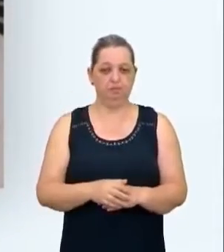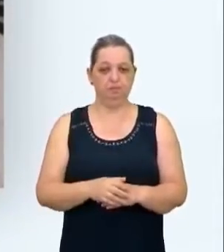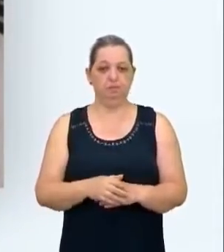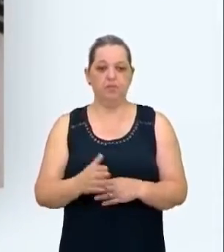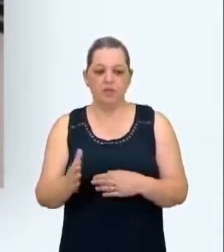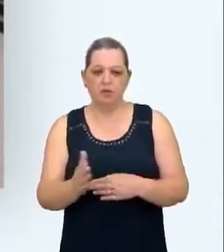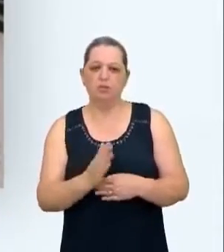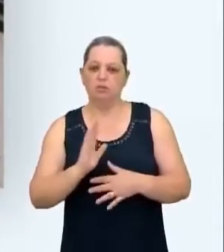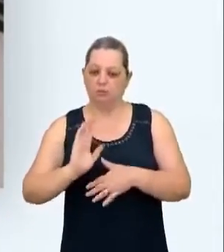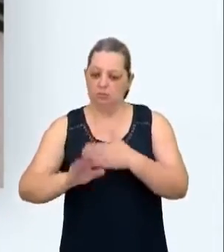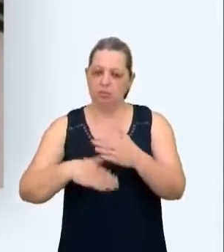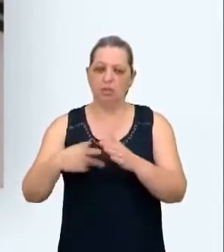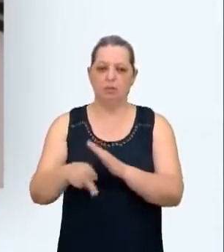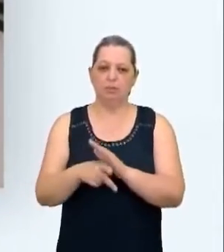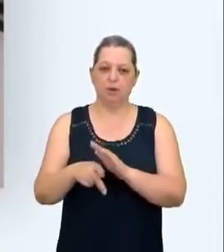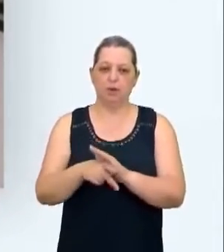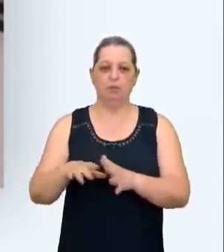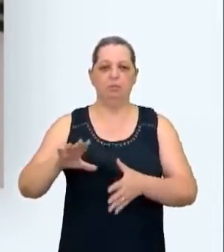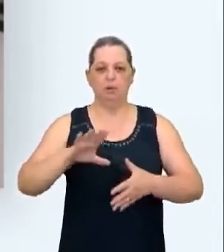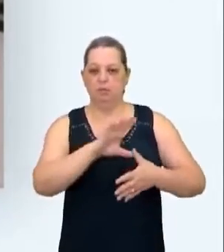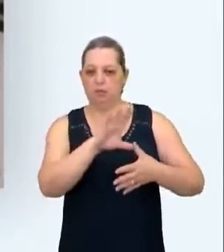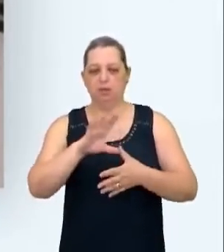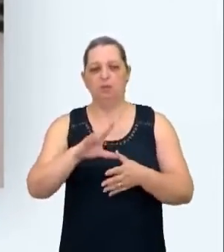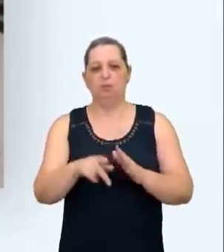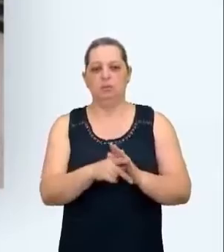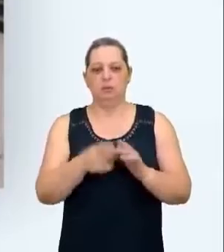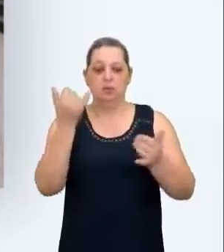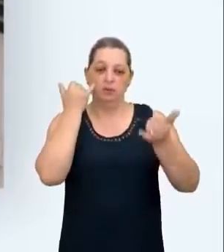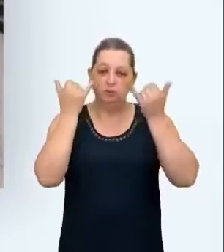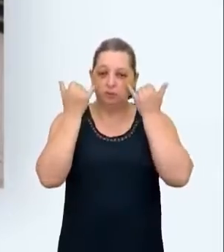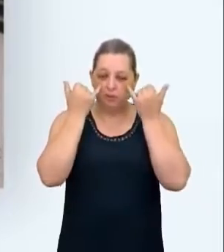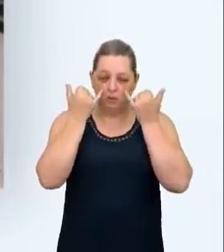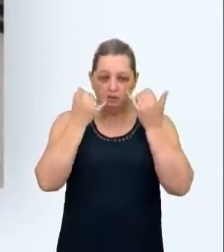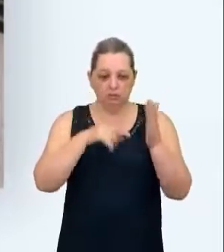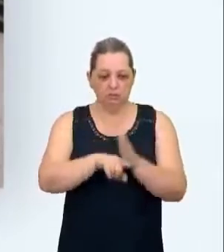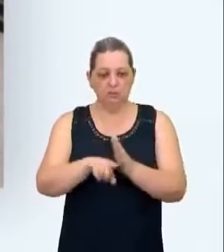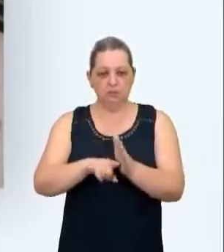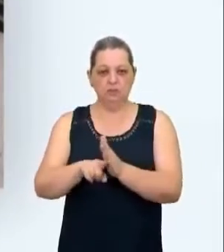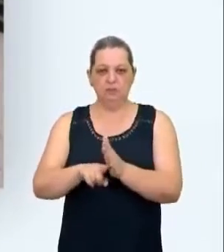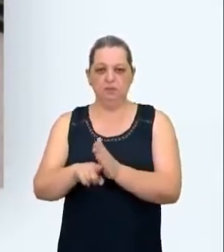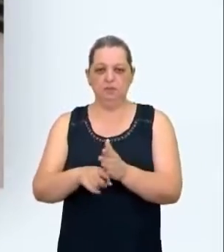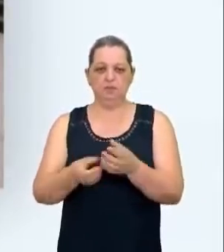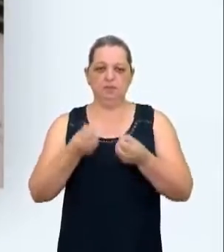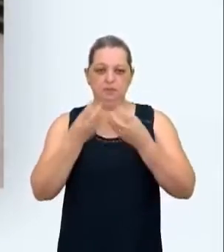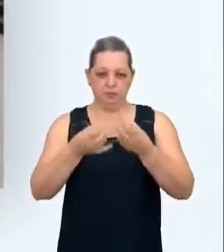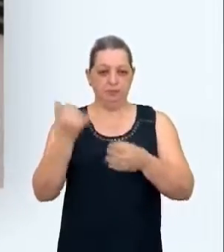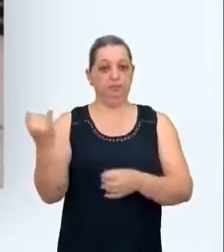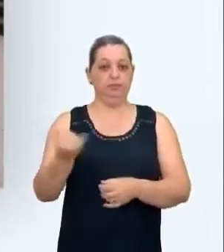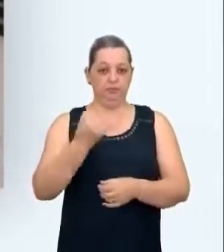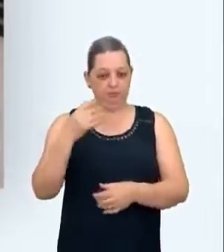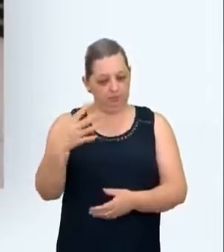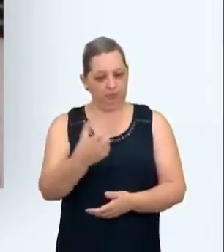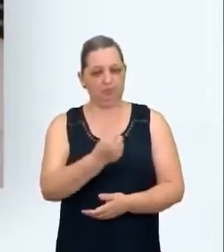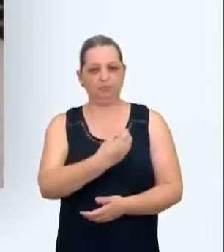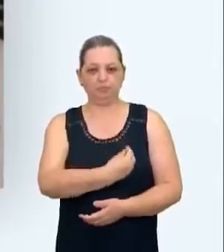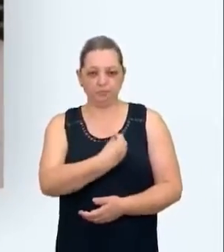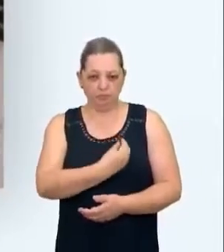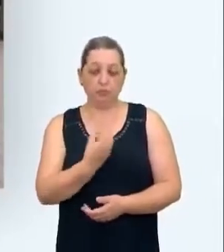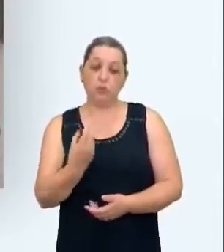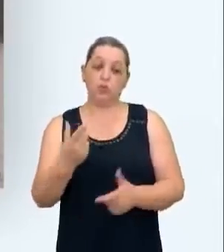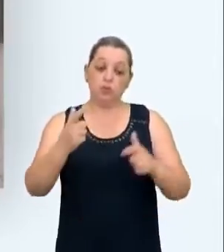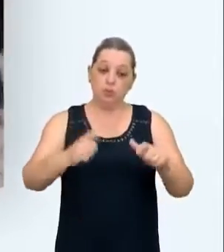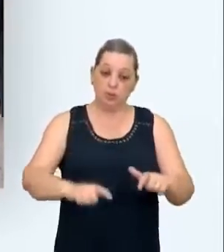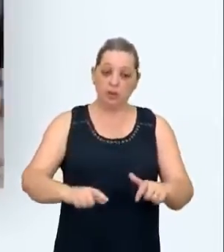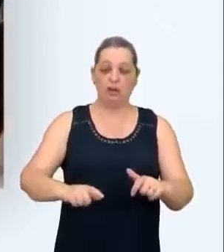ajudam a construir mapas informativos com dados importantíssimos a ponto de salvar vidas em locais de conflito ou